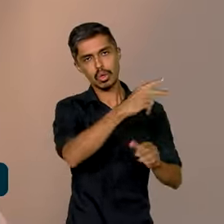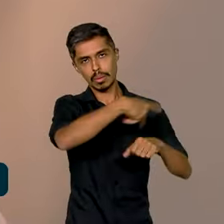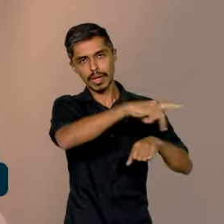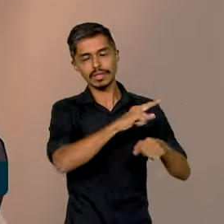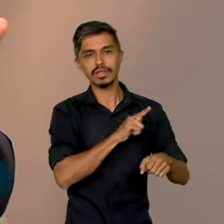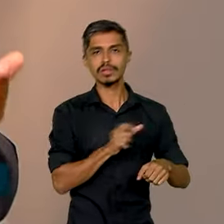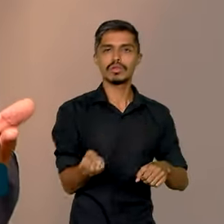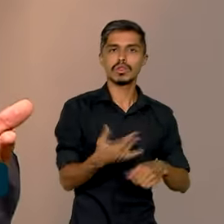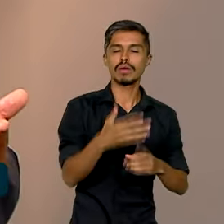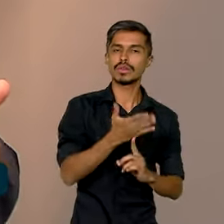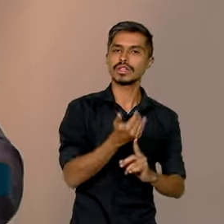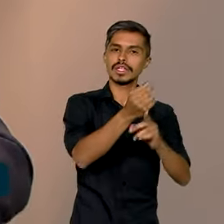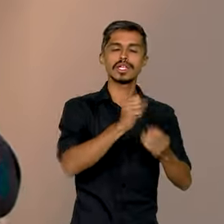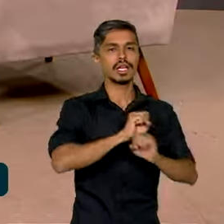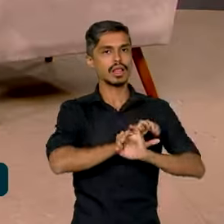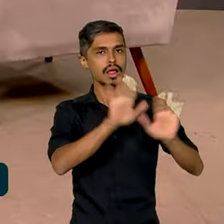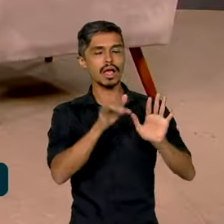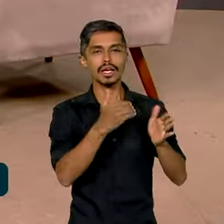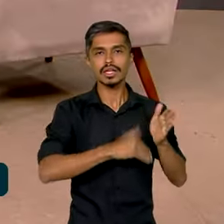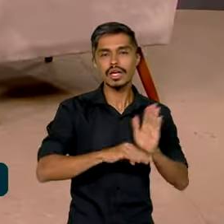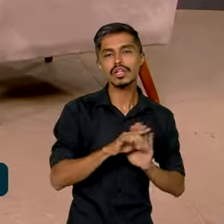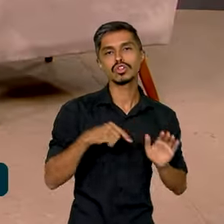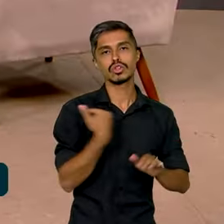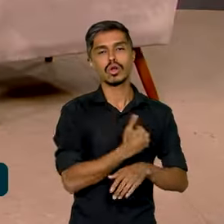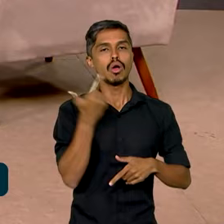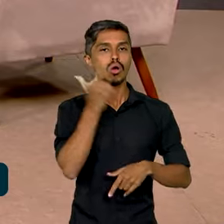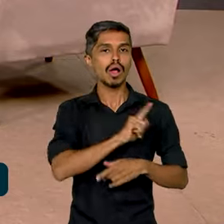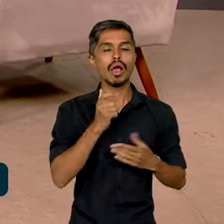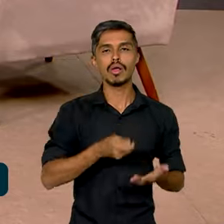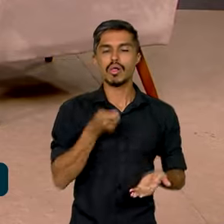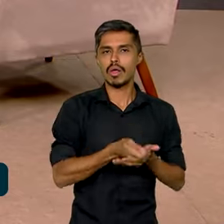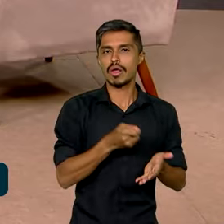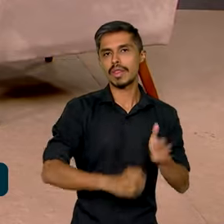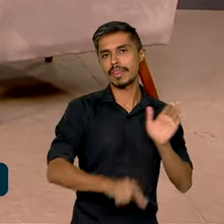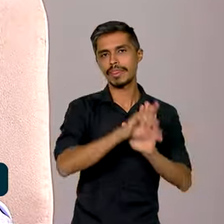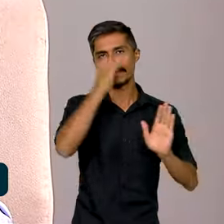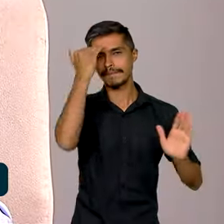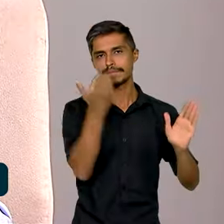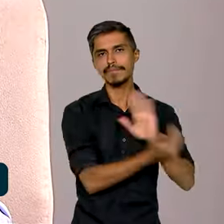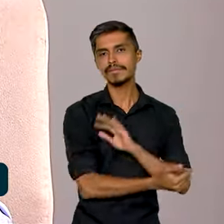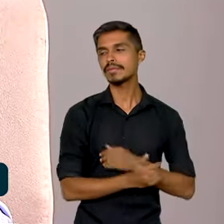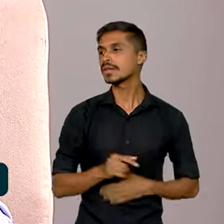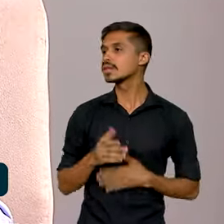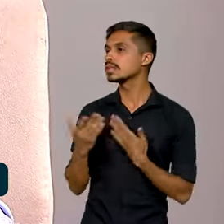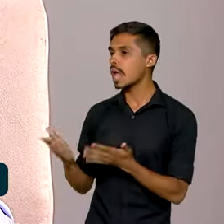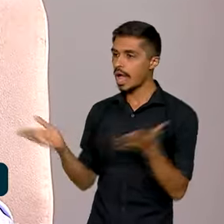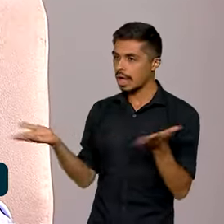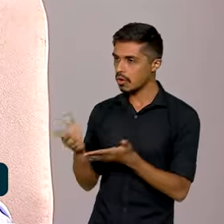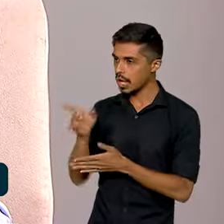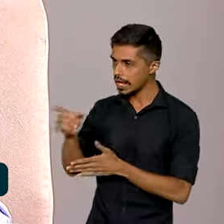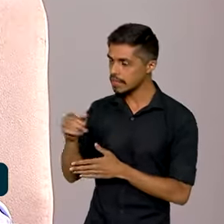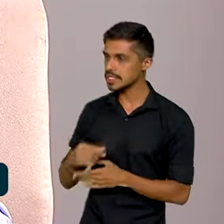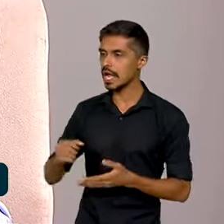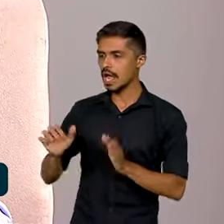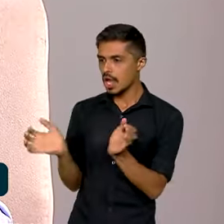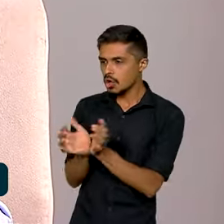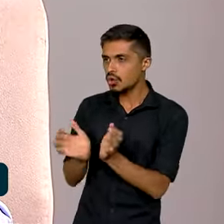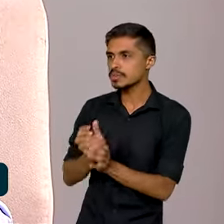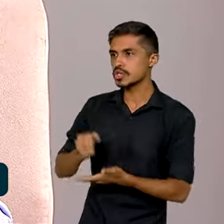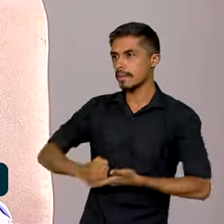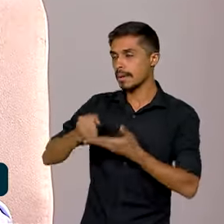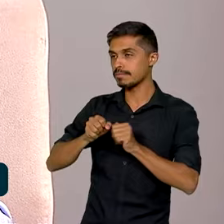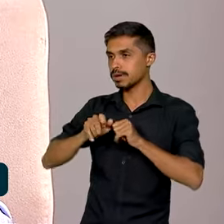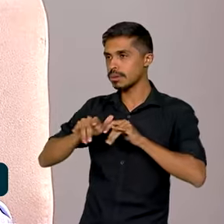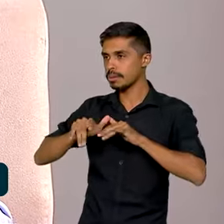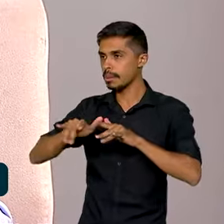tecnologias que garantam a transparência e o efetivo cumprimento das leis. Agora, para que essa rede de apoio se expanda